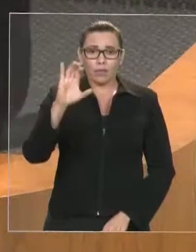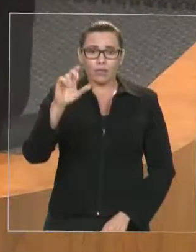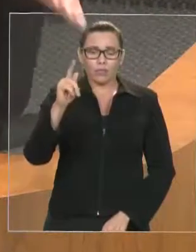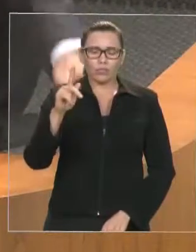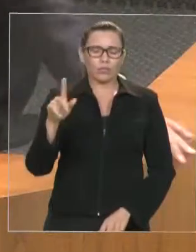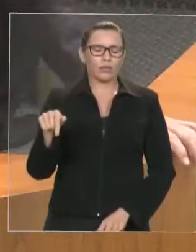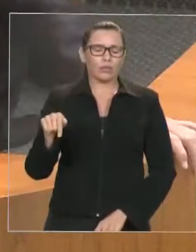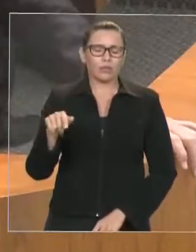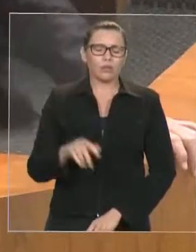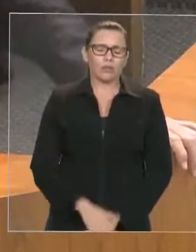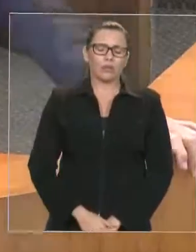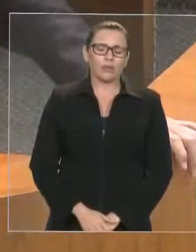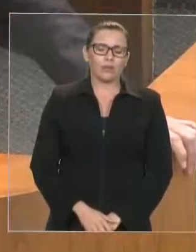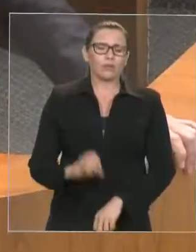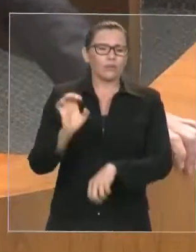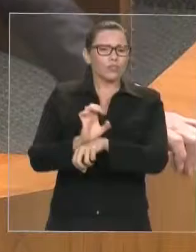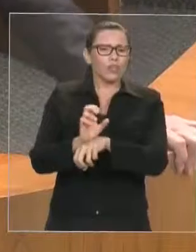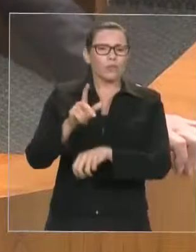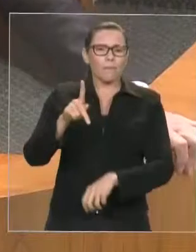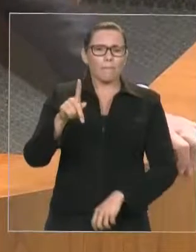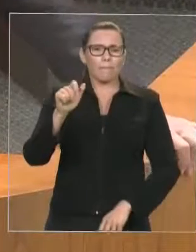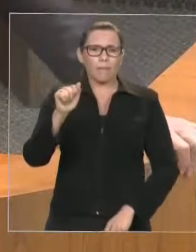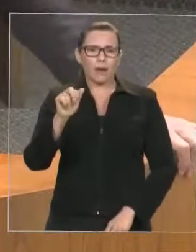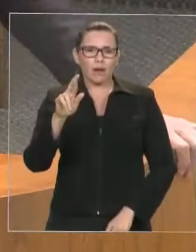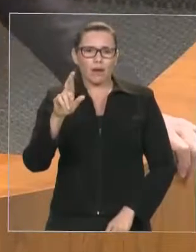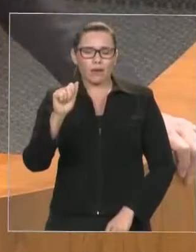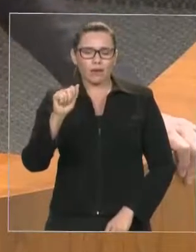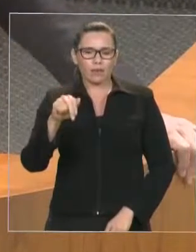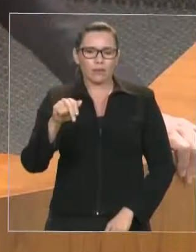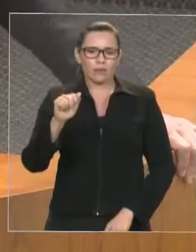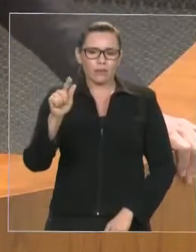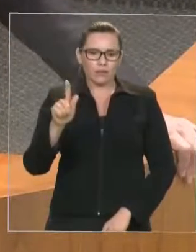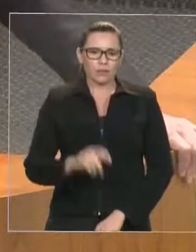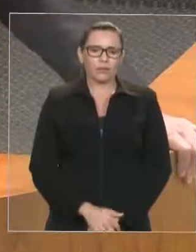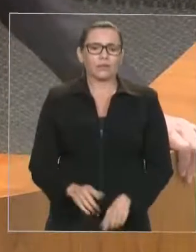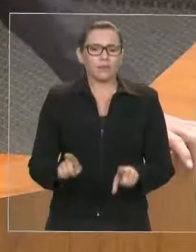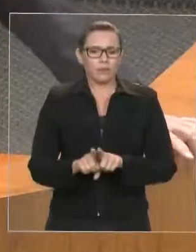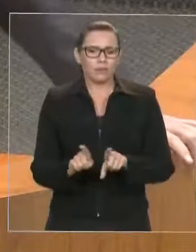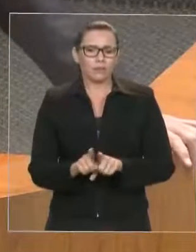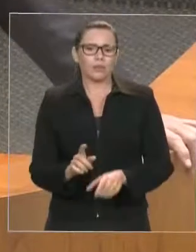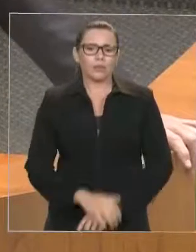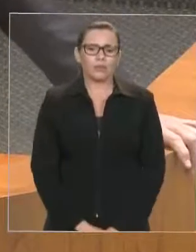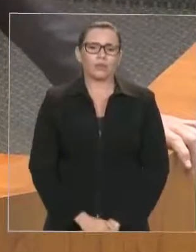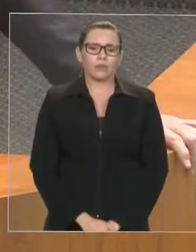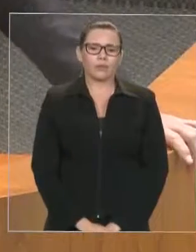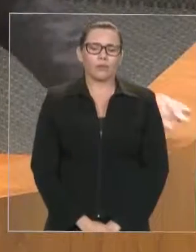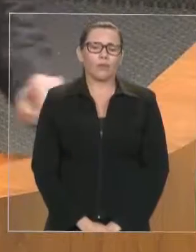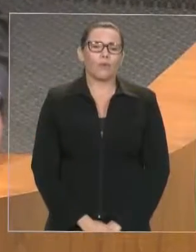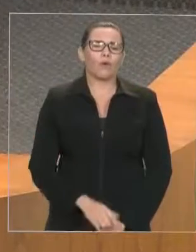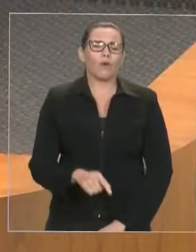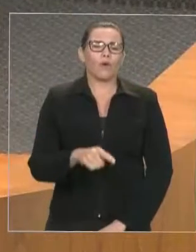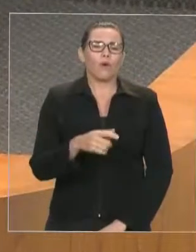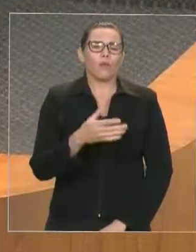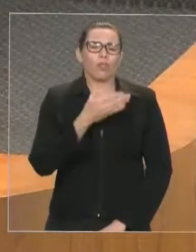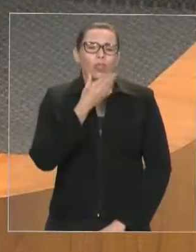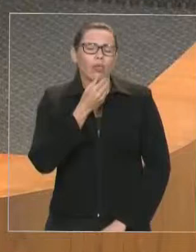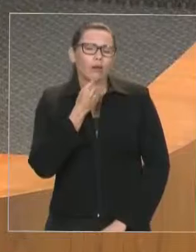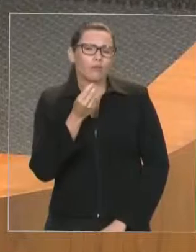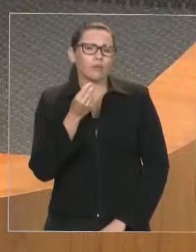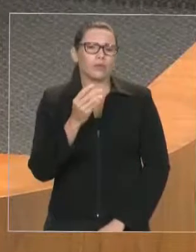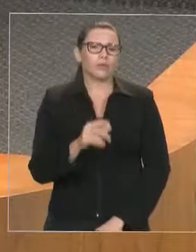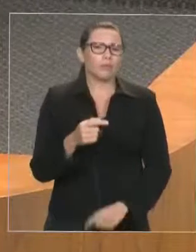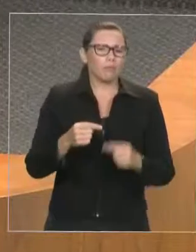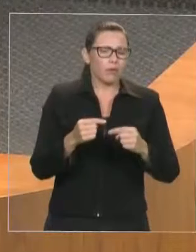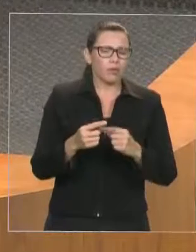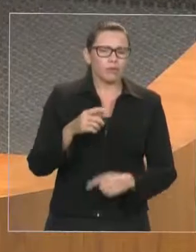até o nosso Estado vizinho, competista o Hélito Dias, também paga as emendas impositivas. Se não